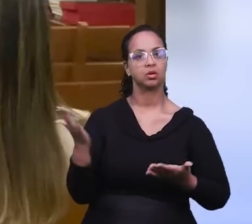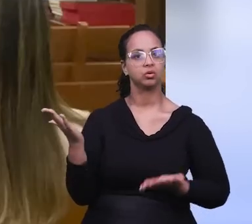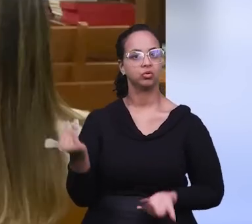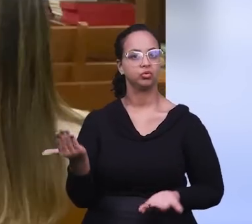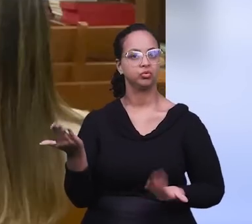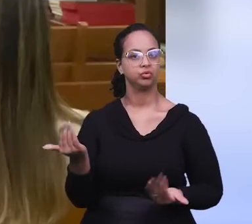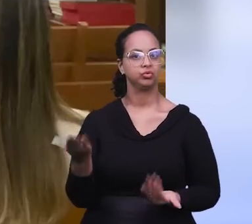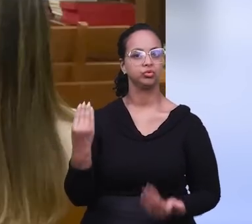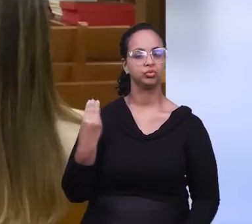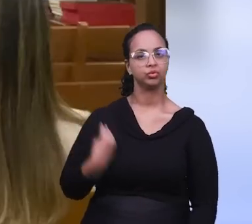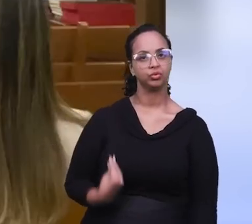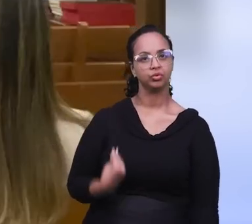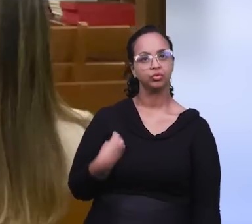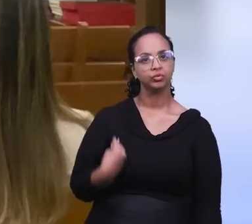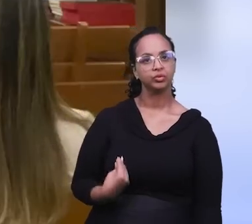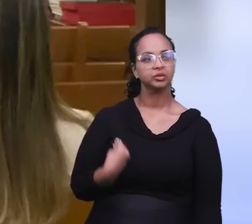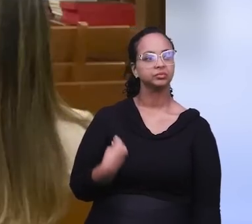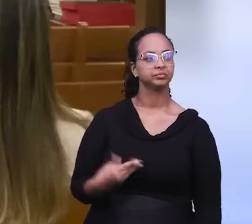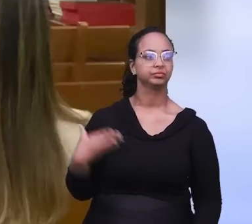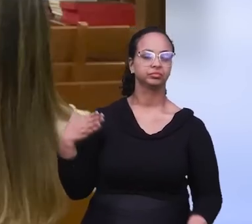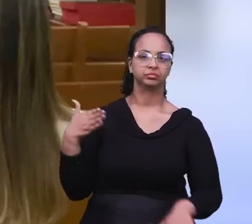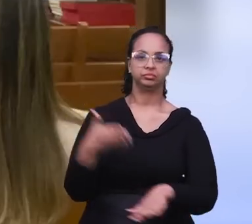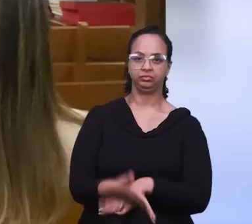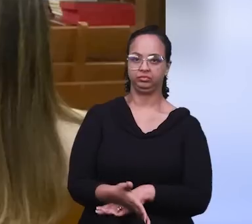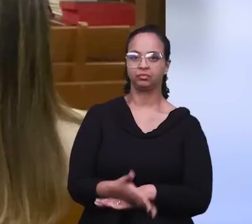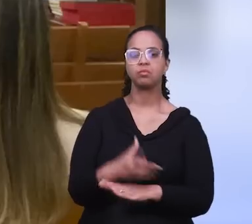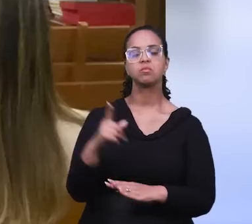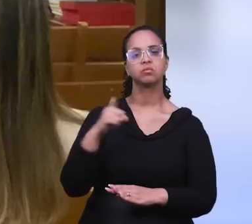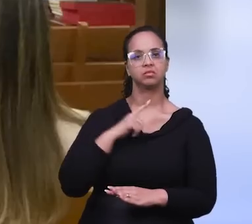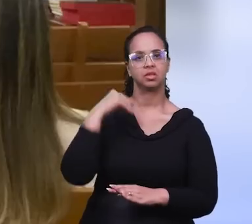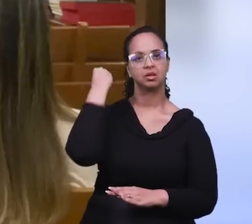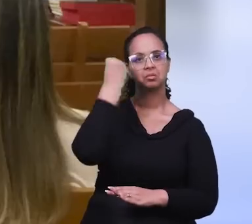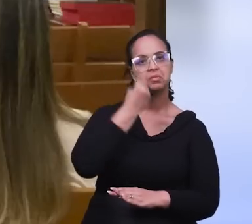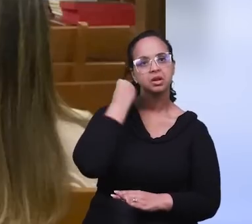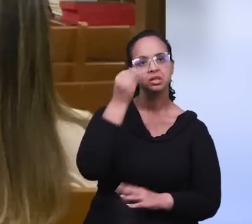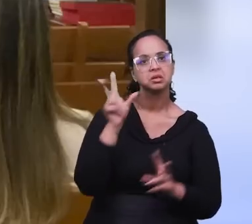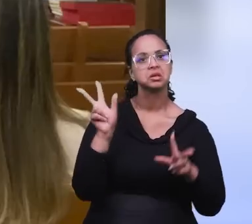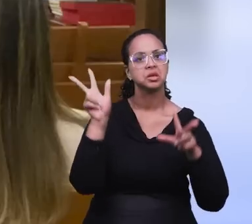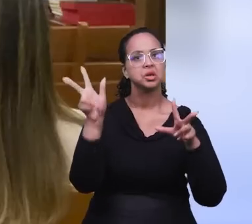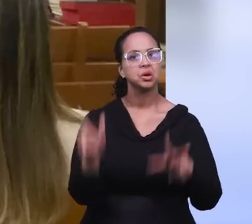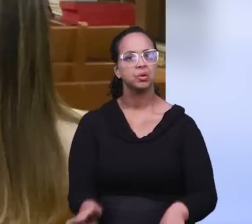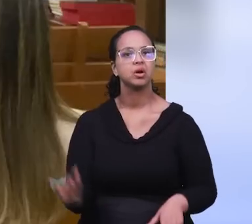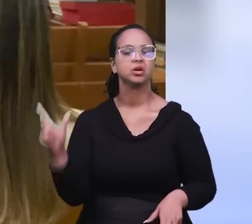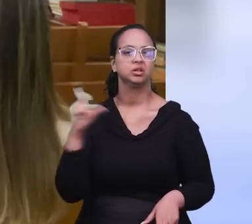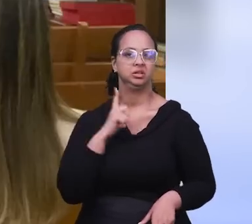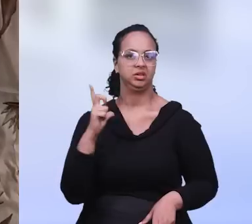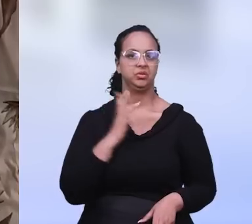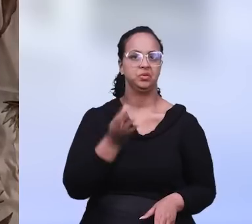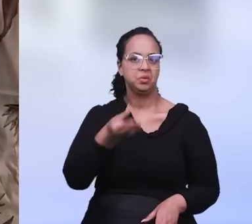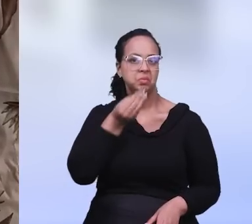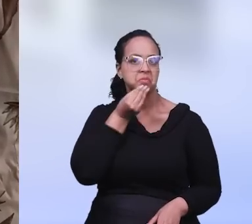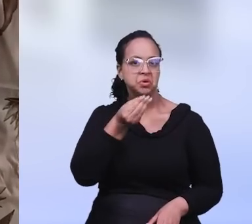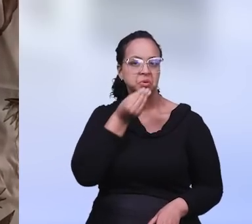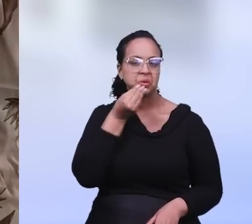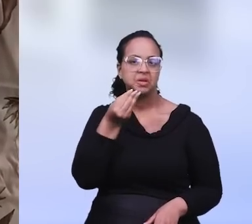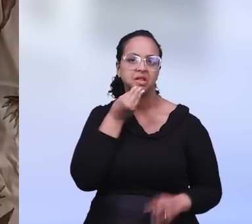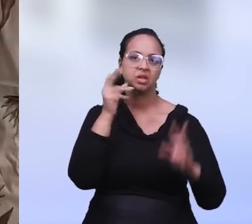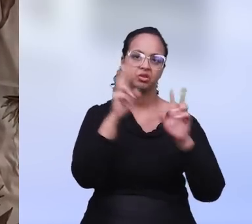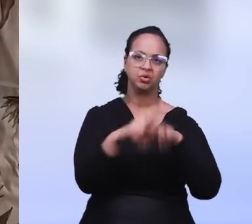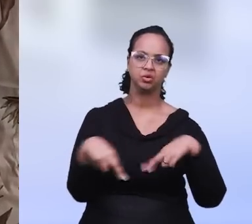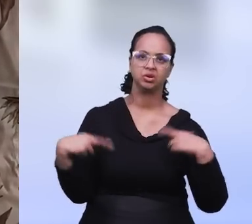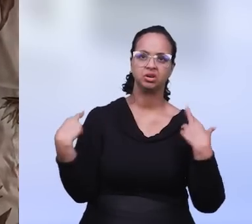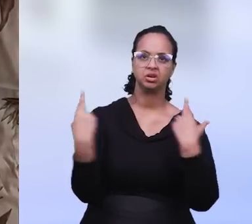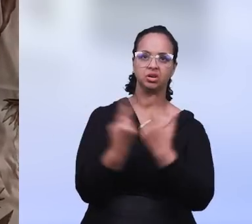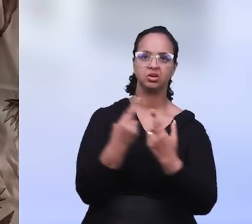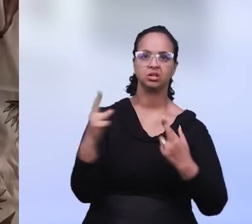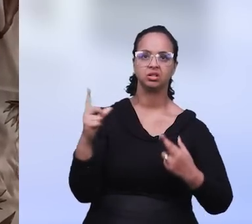presentes. E cada parte da nossa região estavam vivendo a mesma comunhão. Foi uma oportunidade singular dos jovens se reunirem